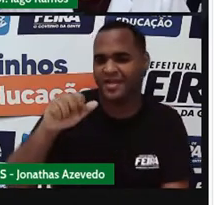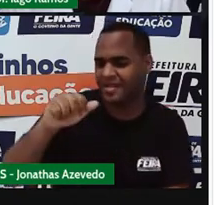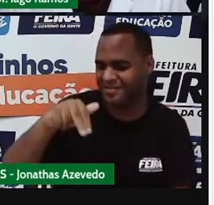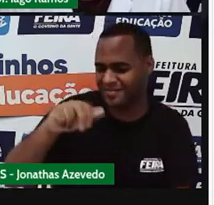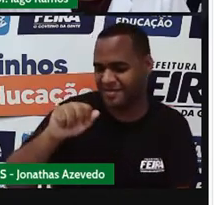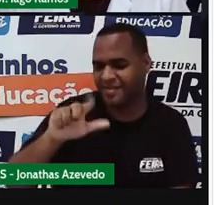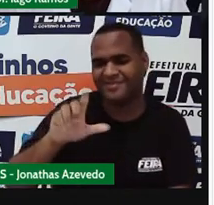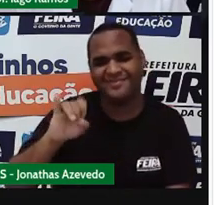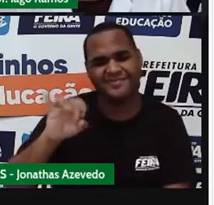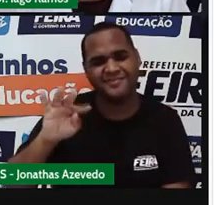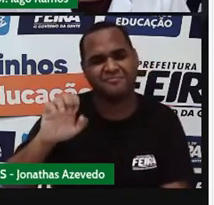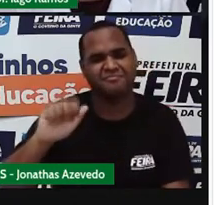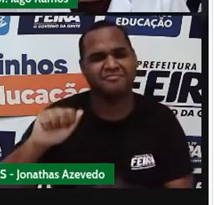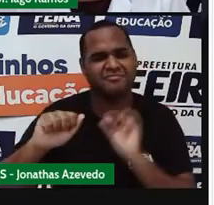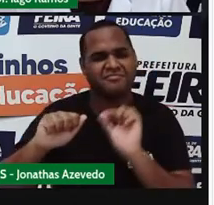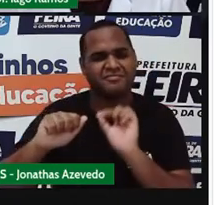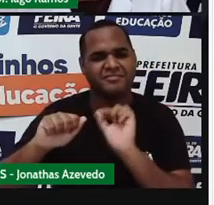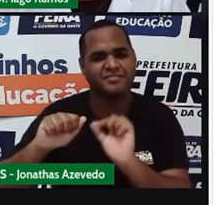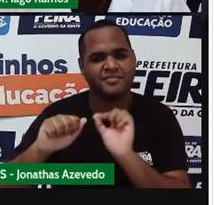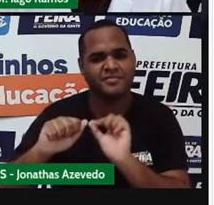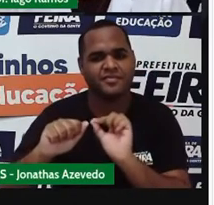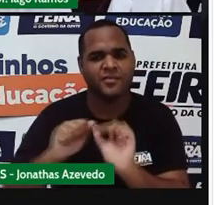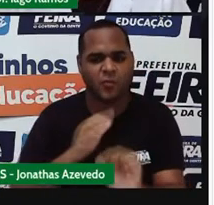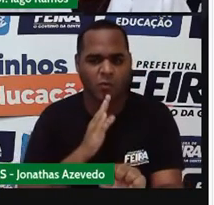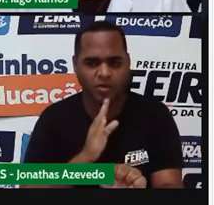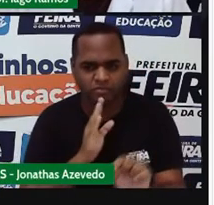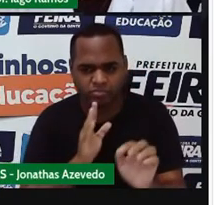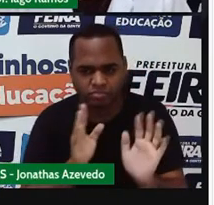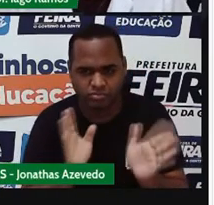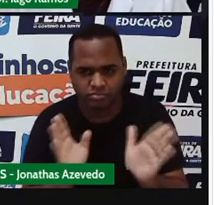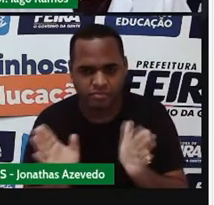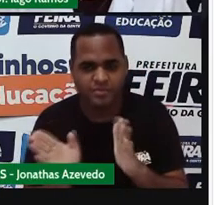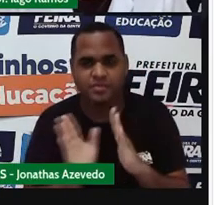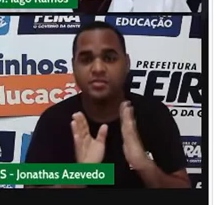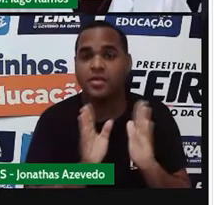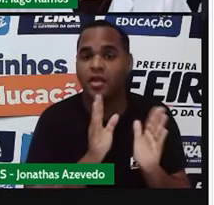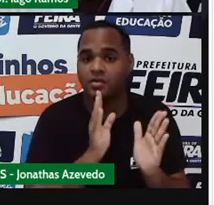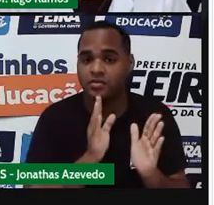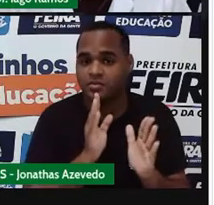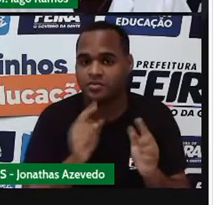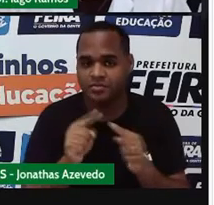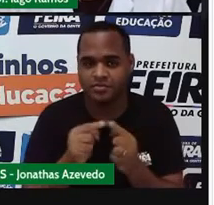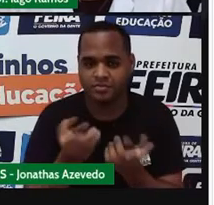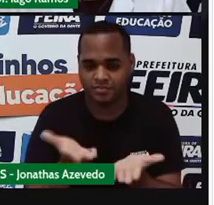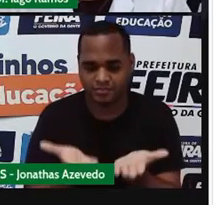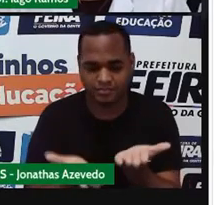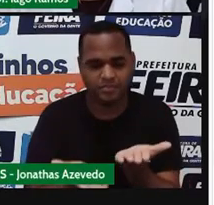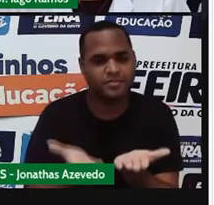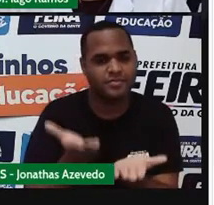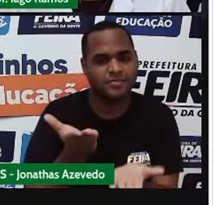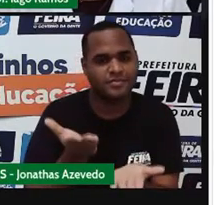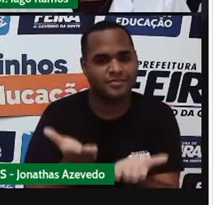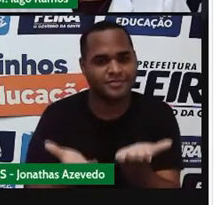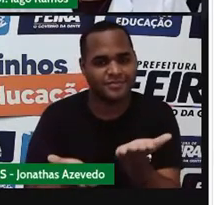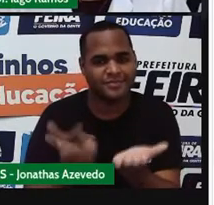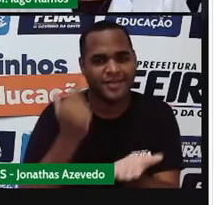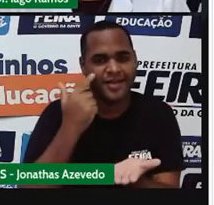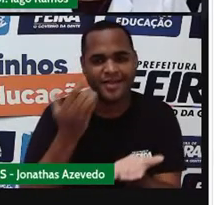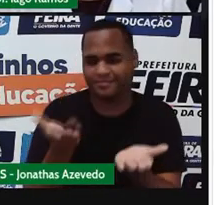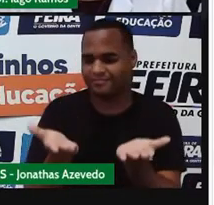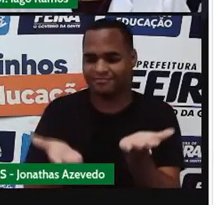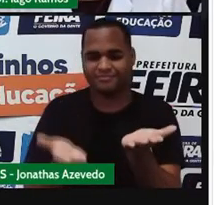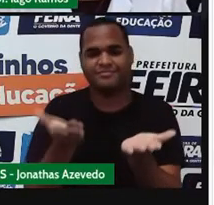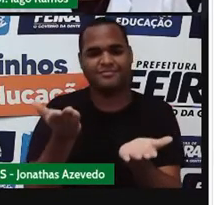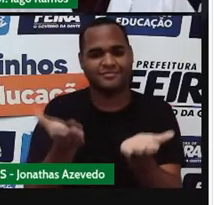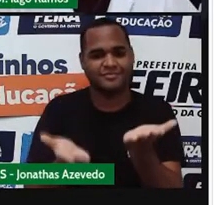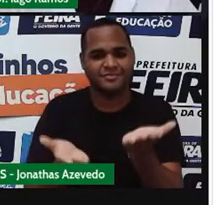conhece essa balança analítica? Bom, ela é mais conhecida como balança de dois pratos. É essa aí da